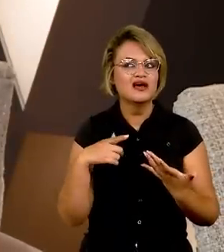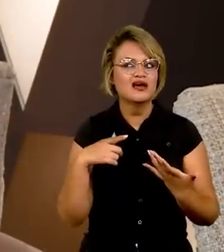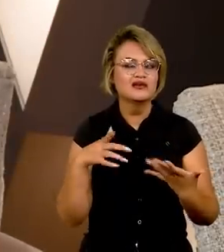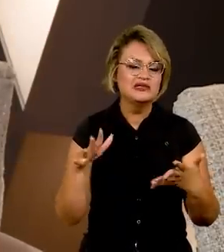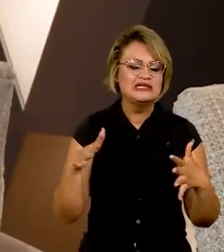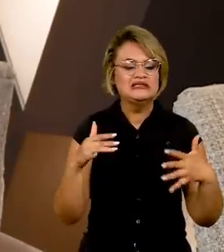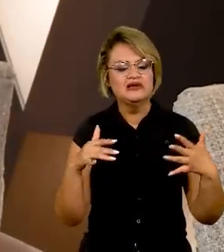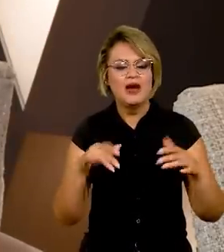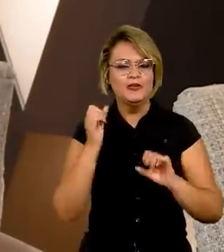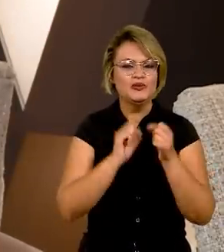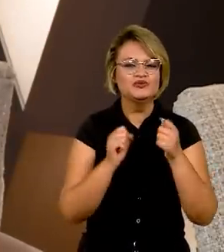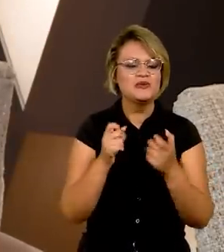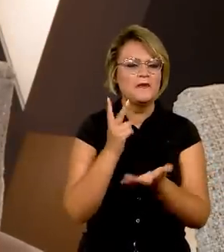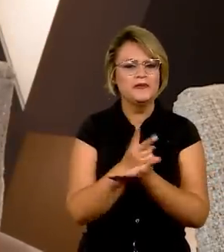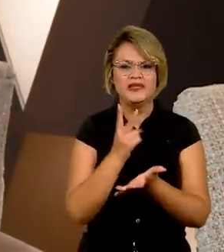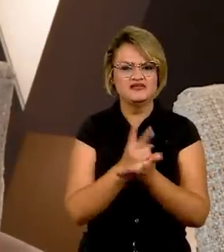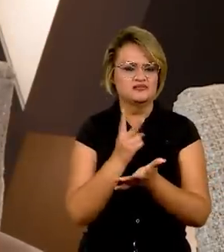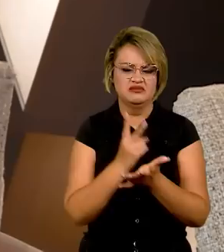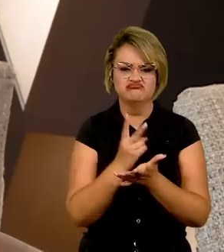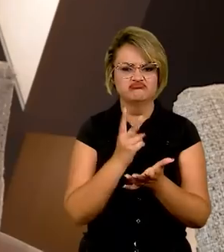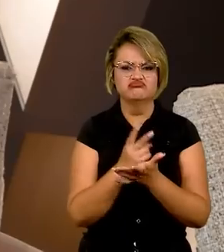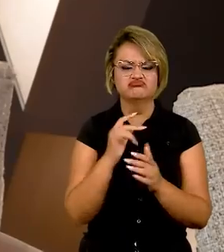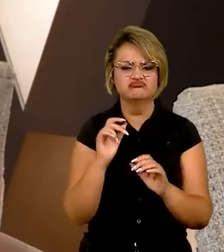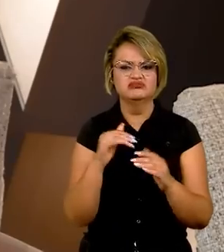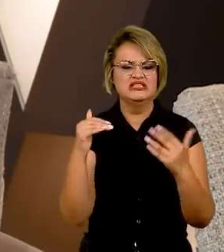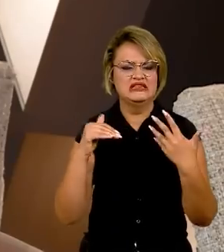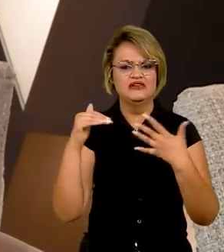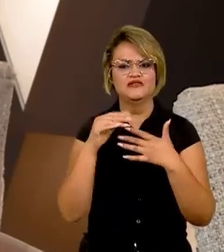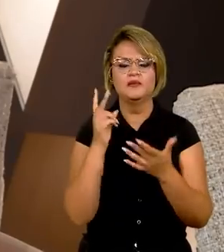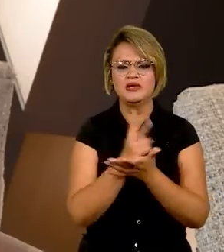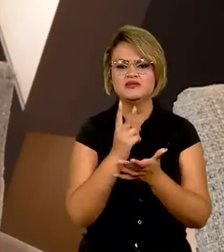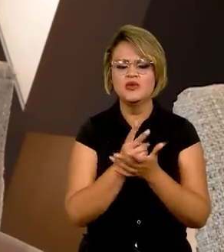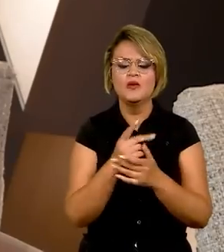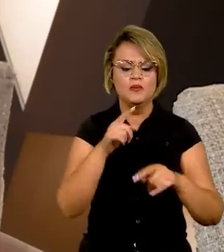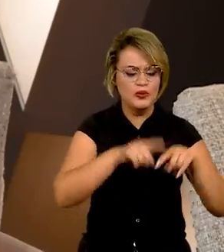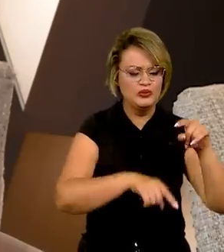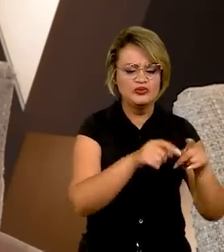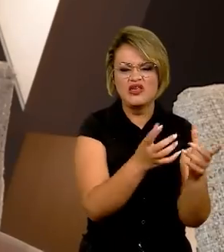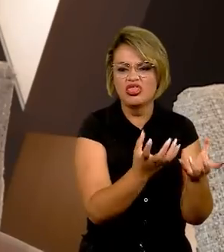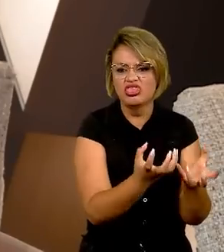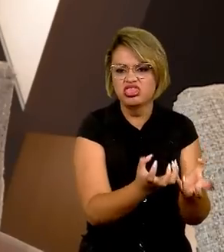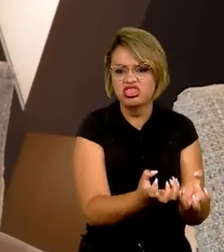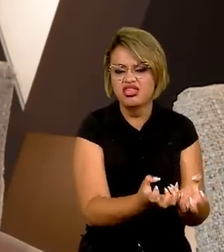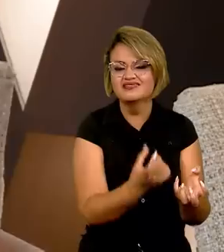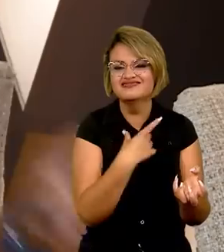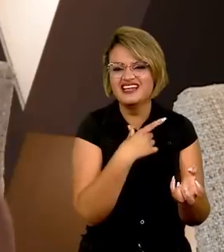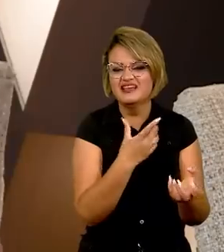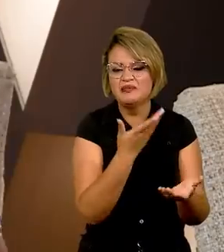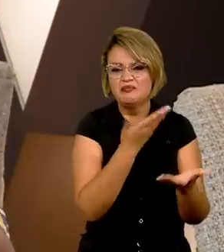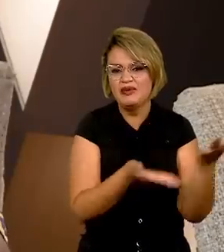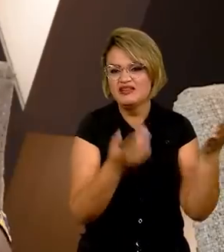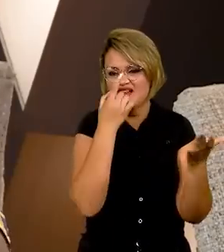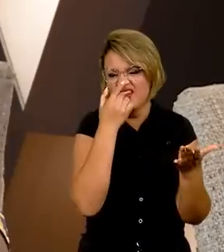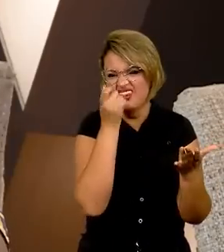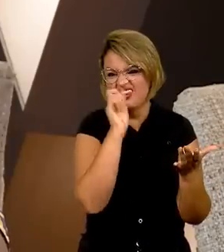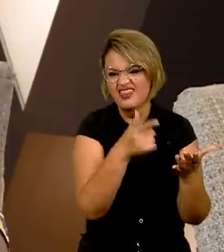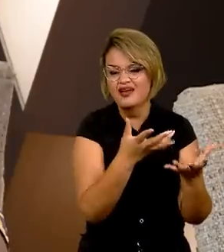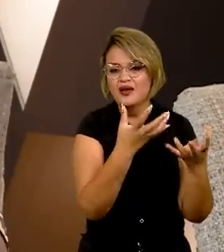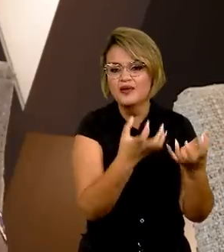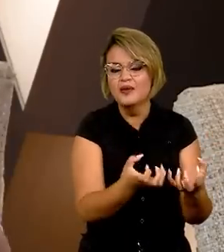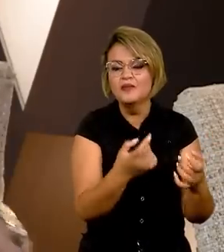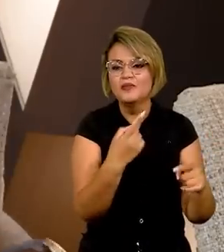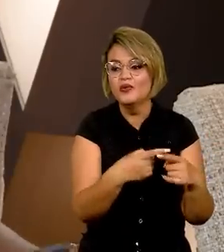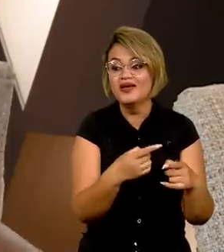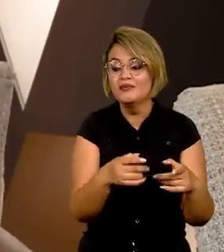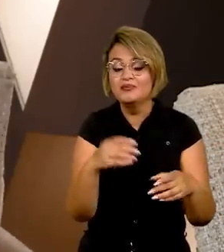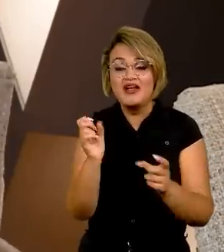mesmo a nível da produção agrícola local, produtos que se deterioram, porque não existem, não só vias de escoamento,